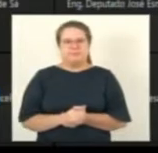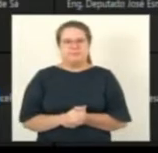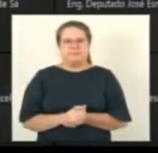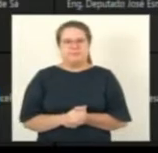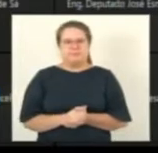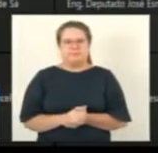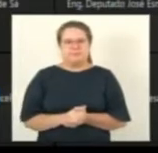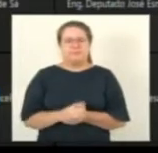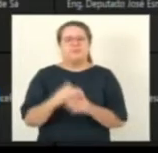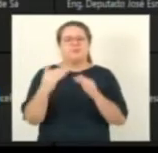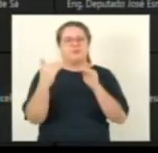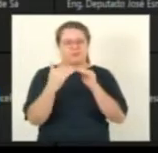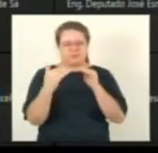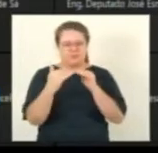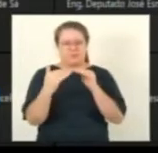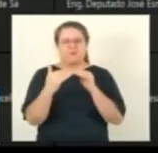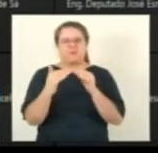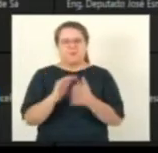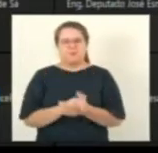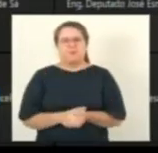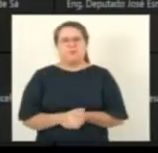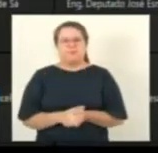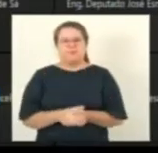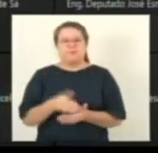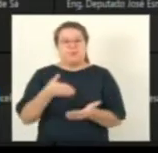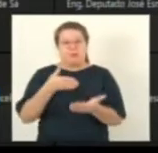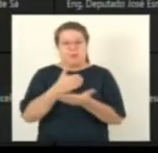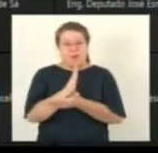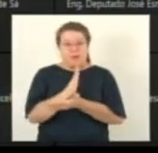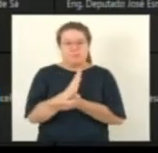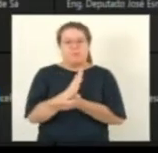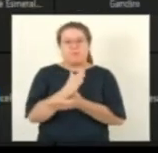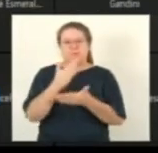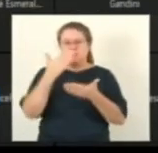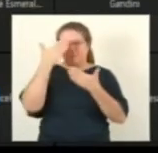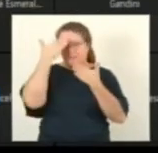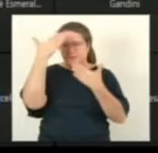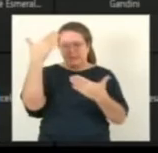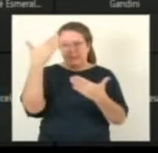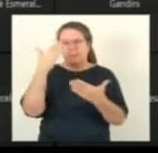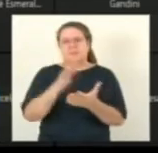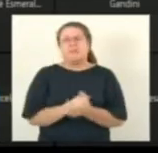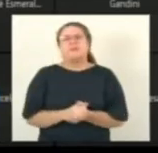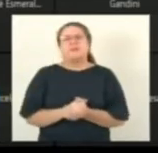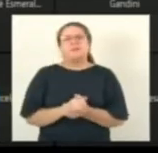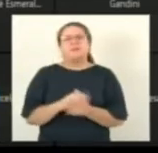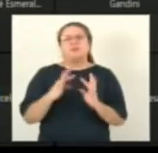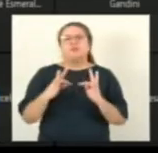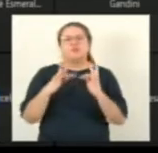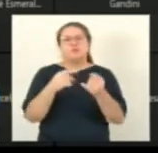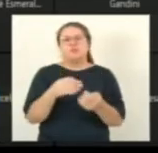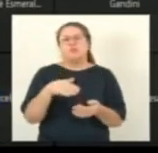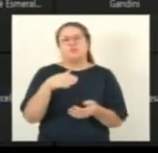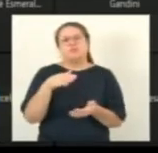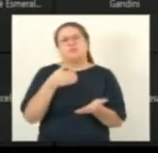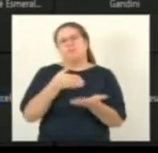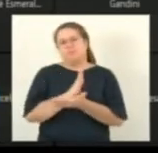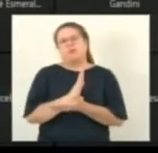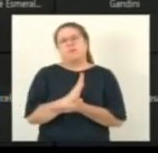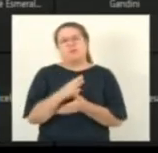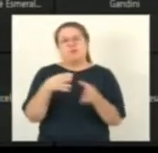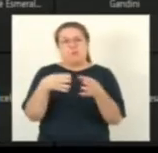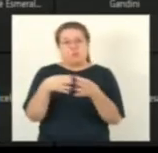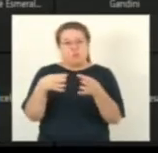com relatório então aprovado muito obrigado Mansur e Bruno aprovado por unanimidade também na